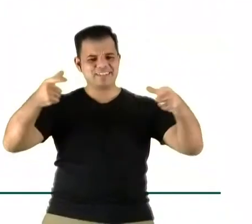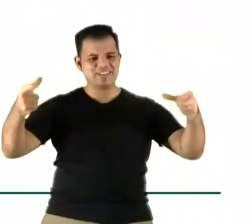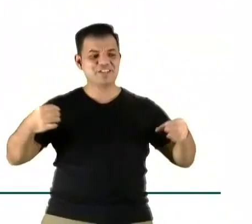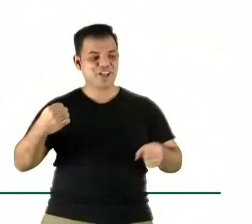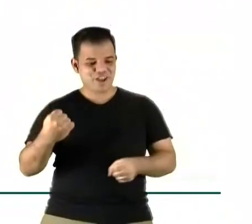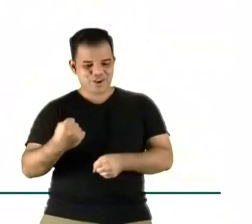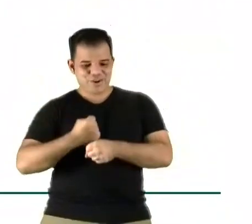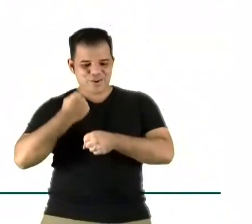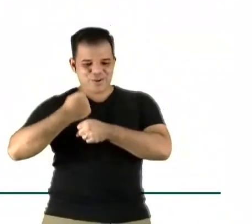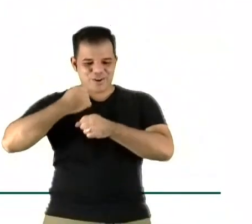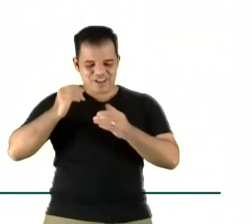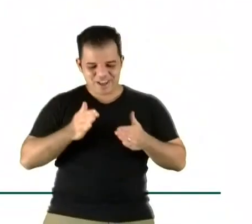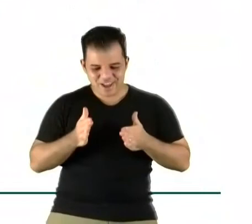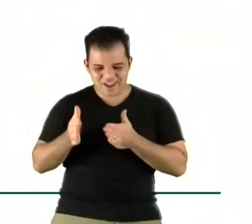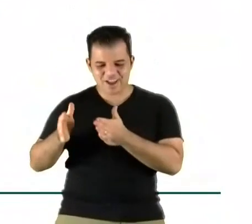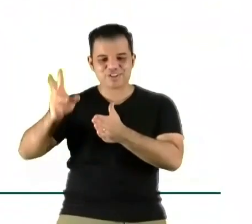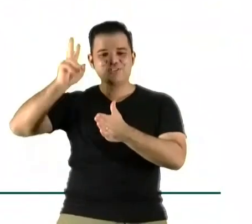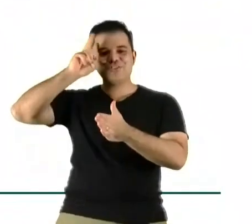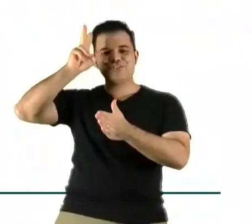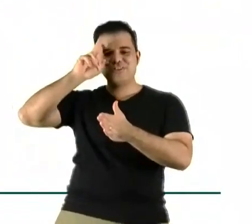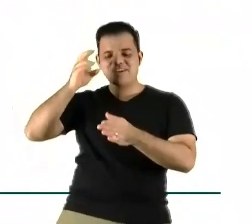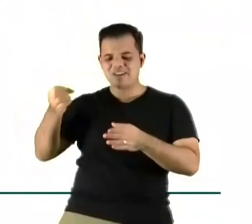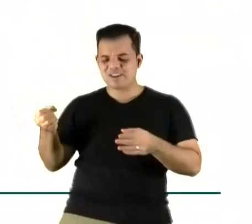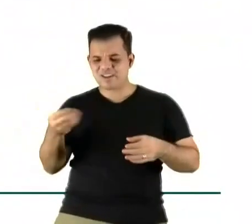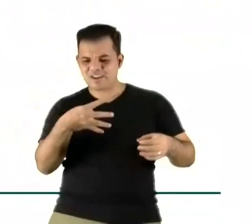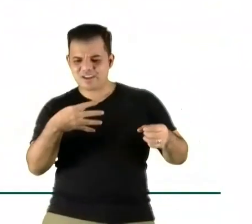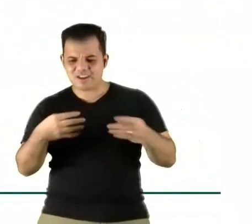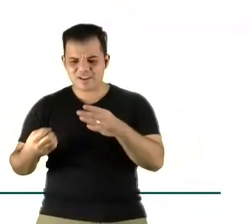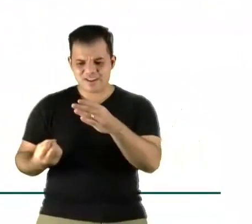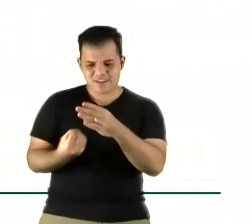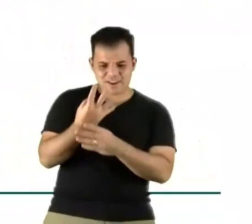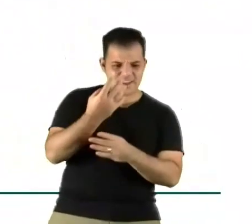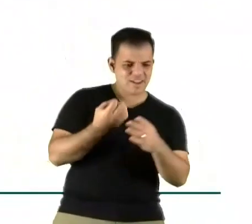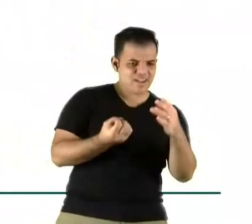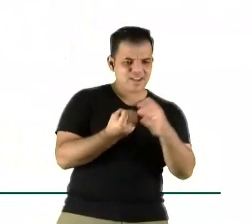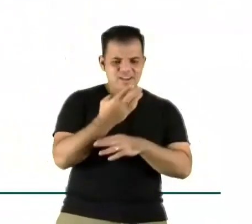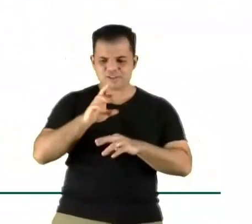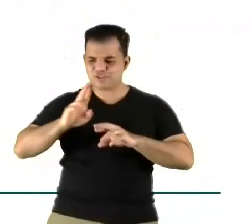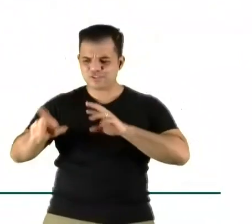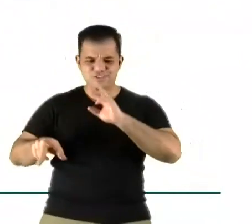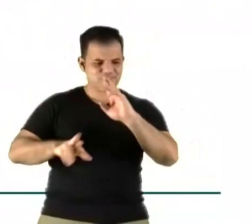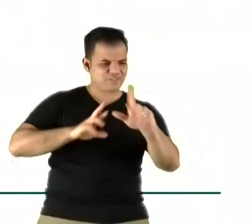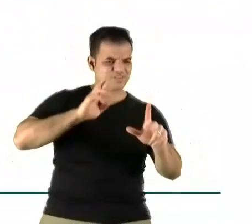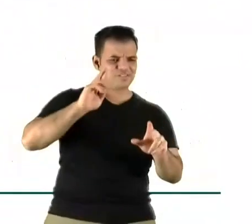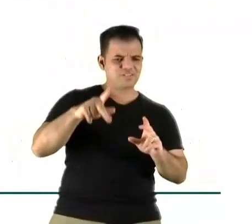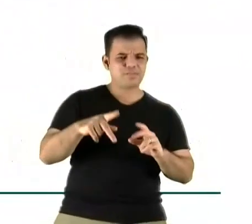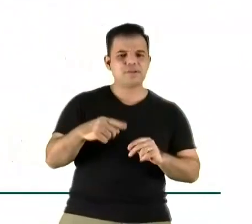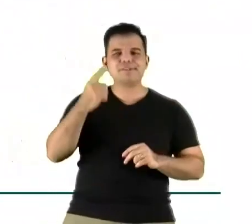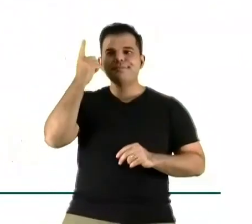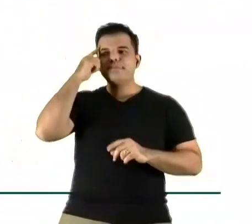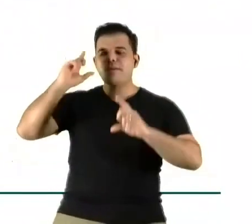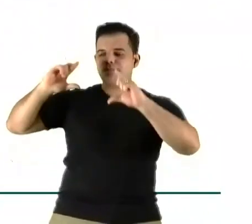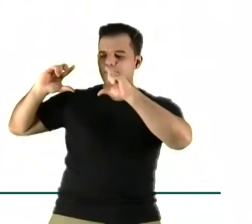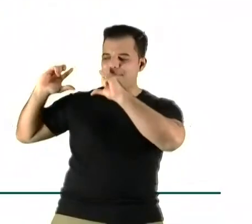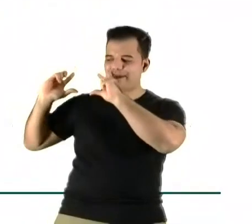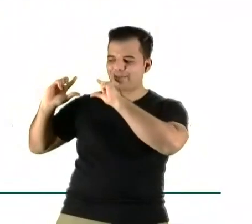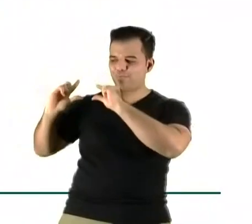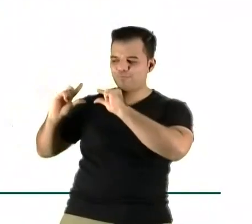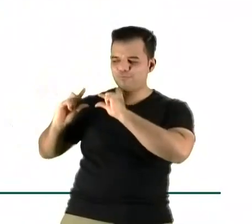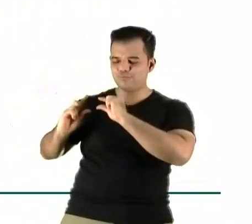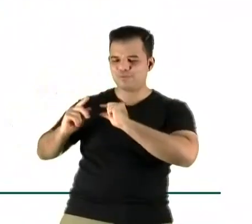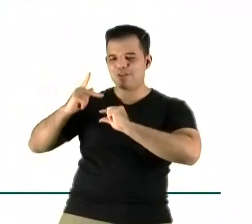É isso que a gente vem fazendo, né? A gente vai criar esses formatos, mas cada vez menos a gente vai falar sobre pre-roll, sobre post-roll, sobre